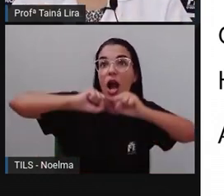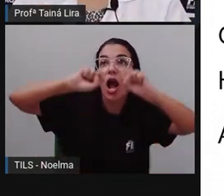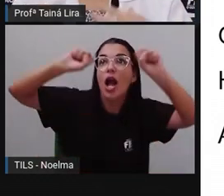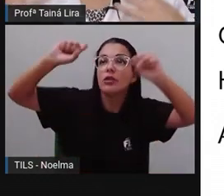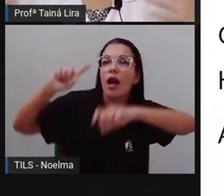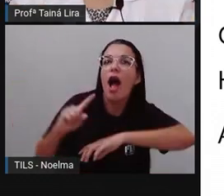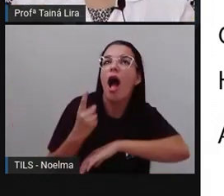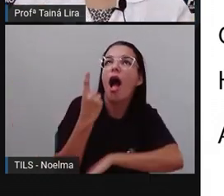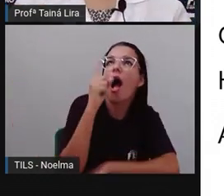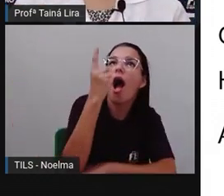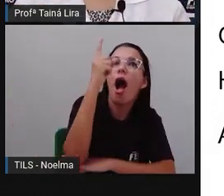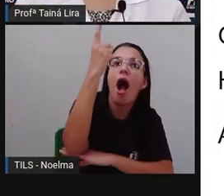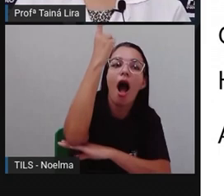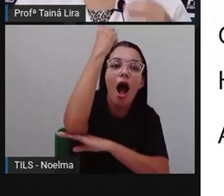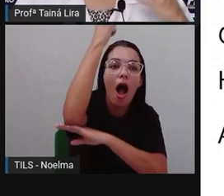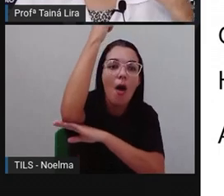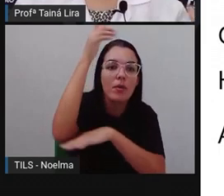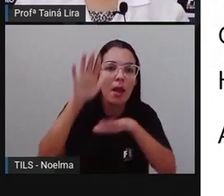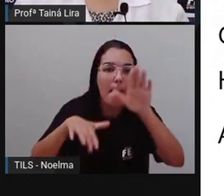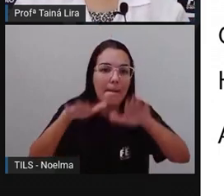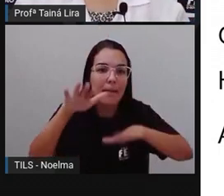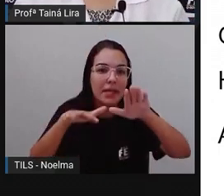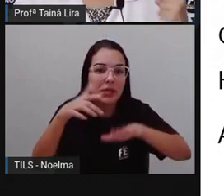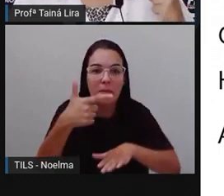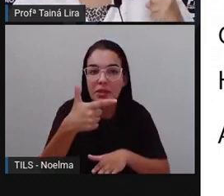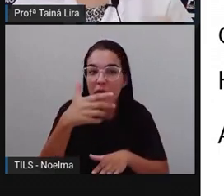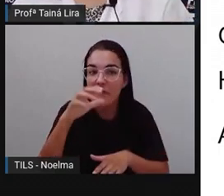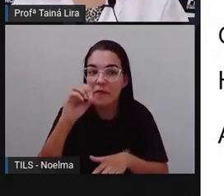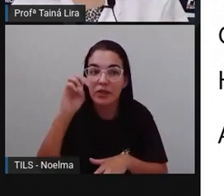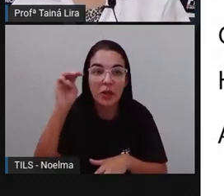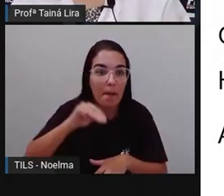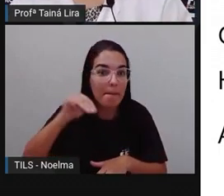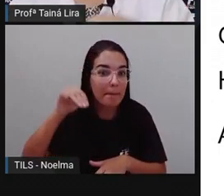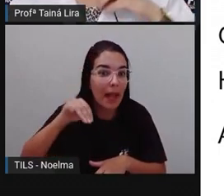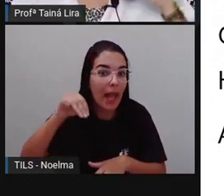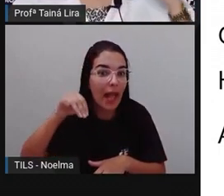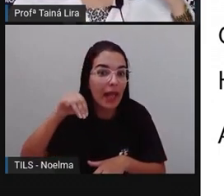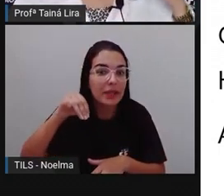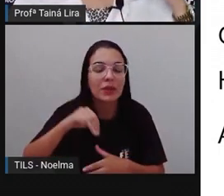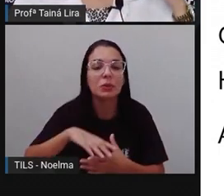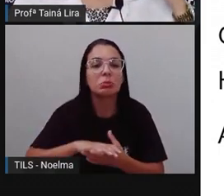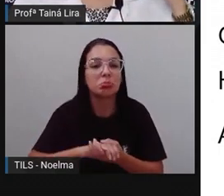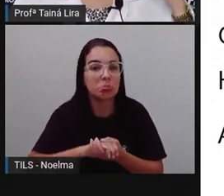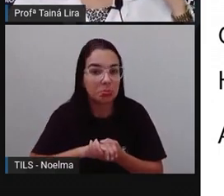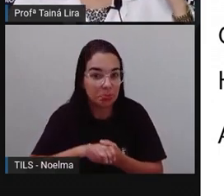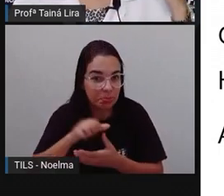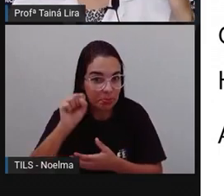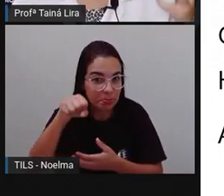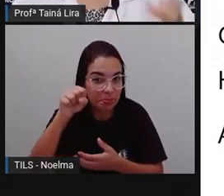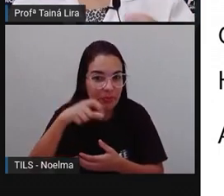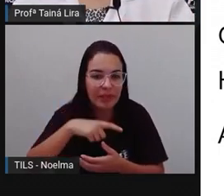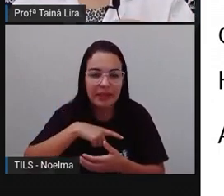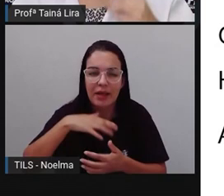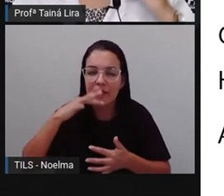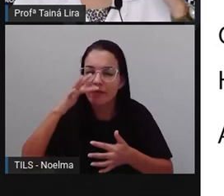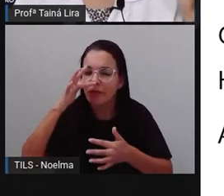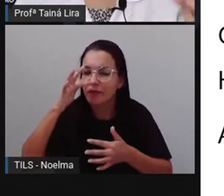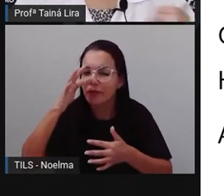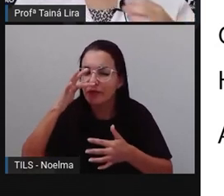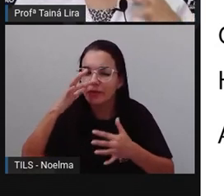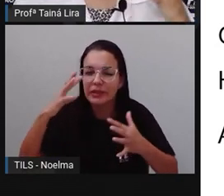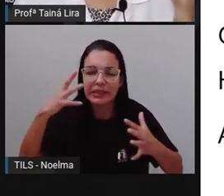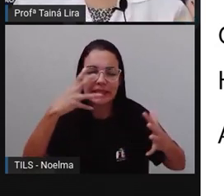podem atingir até 20 metros aí de altura. Certo? E ela dá flores, né? A